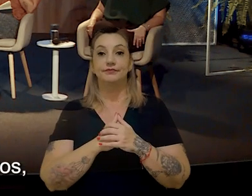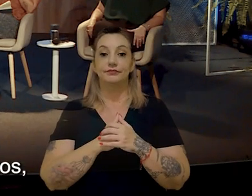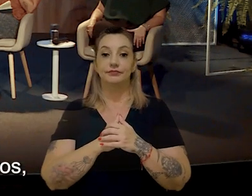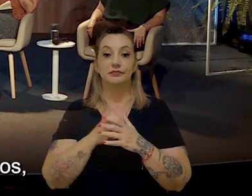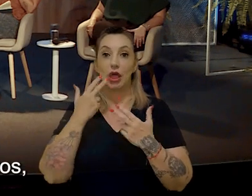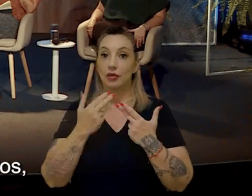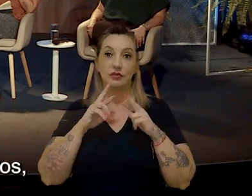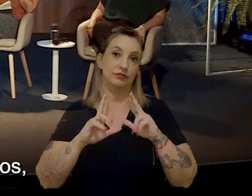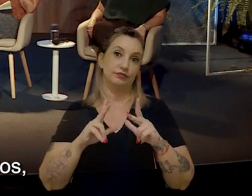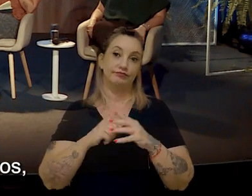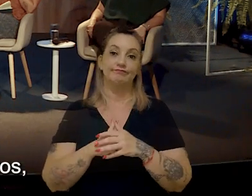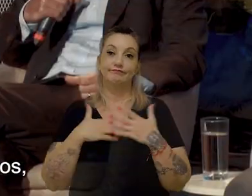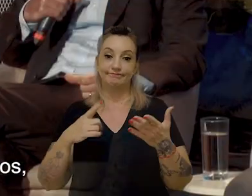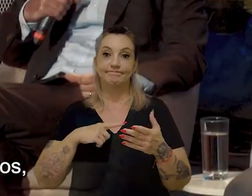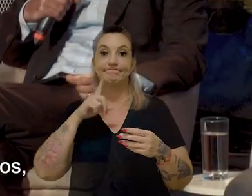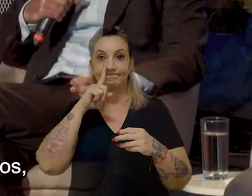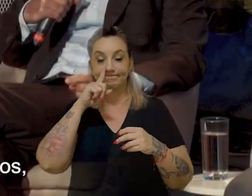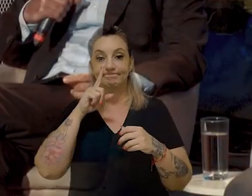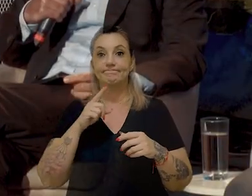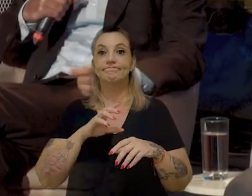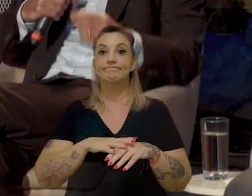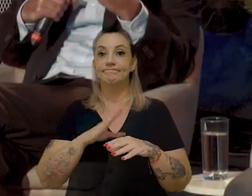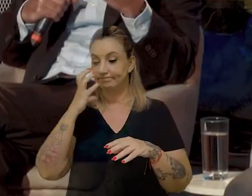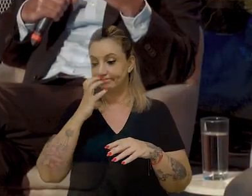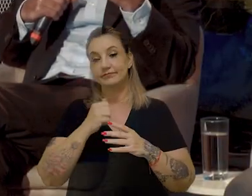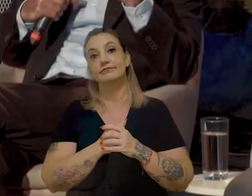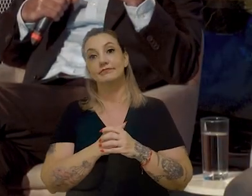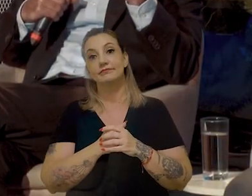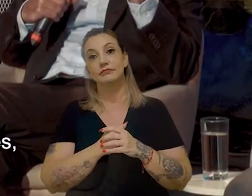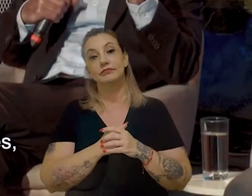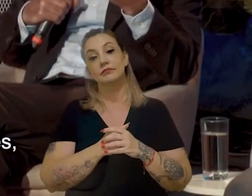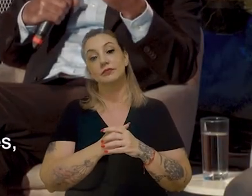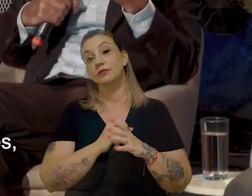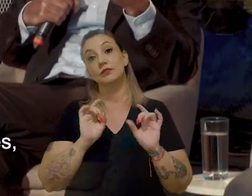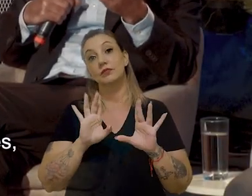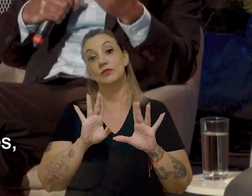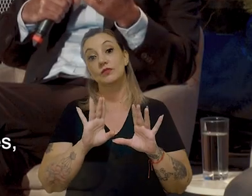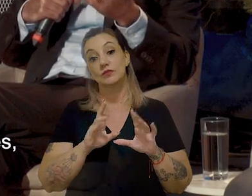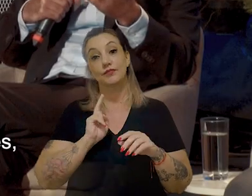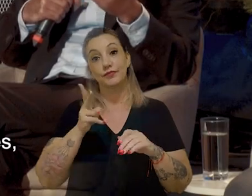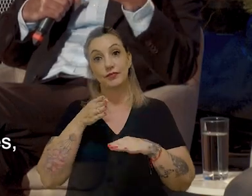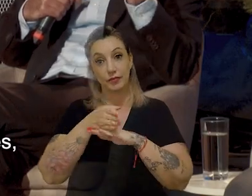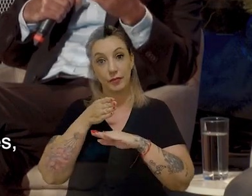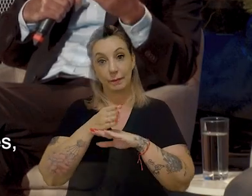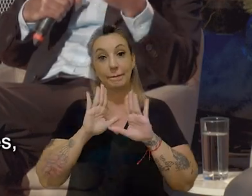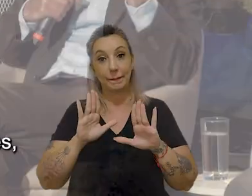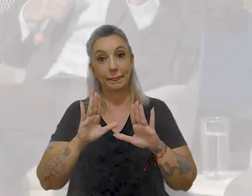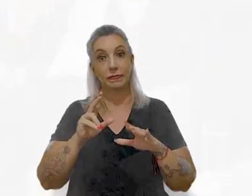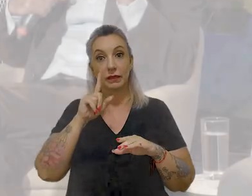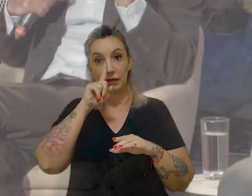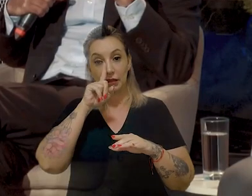novidade para ninguém, mas esses riscos estão ficando mais severos. Não necessariamente mais frequentes, mas mais